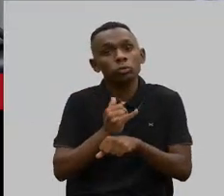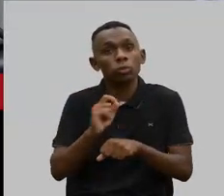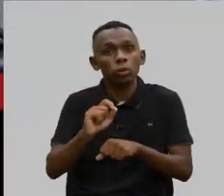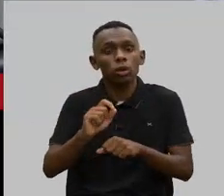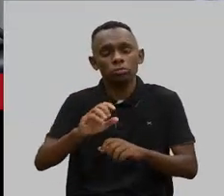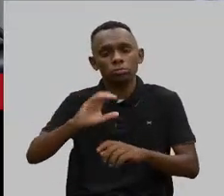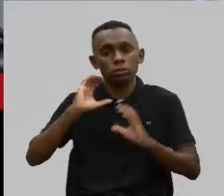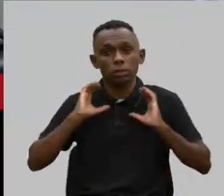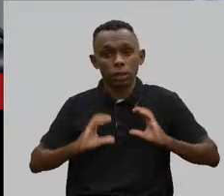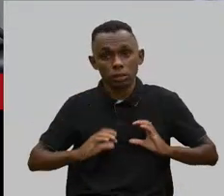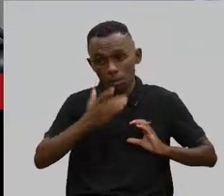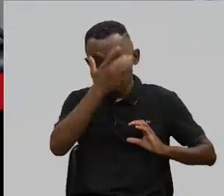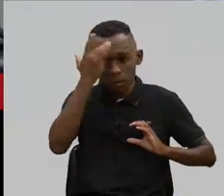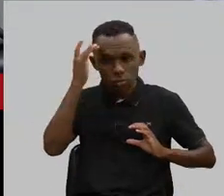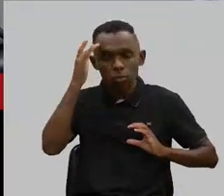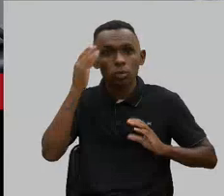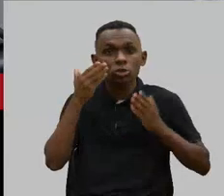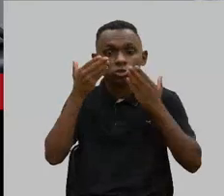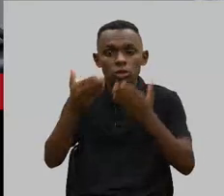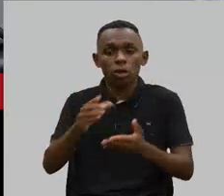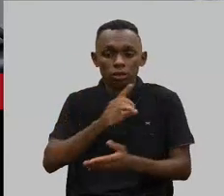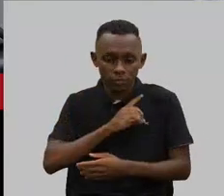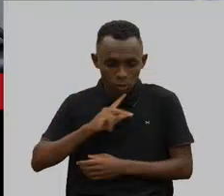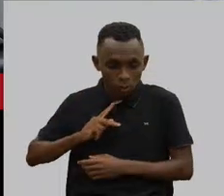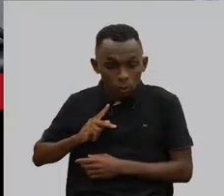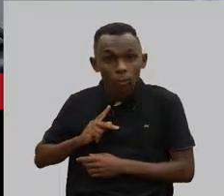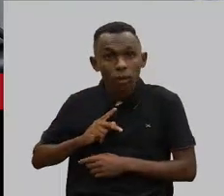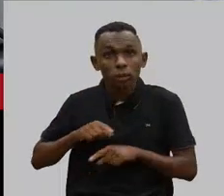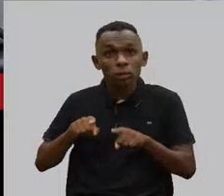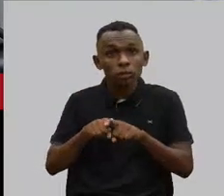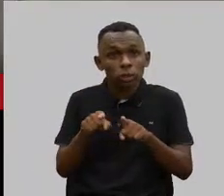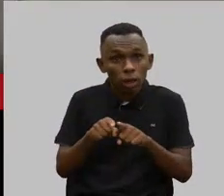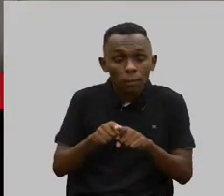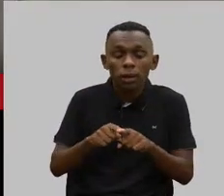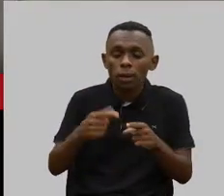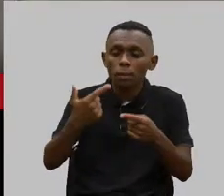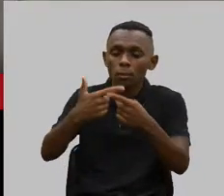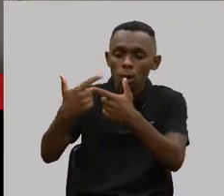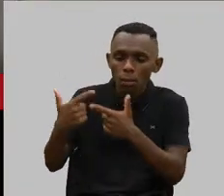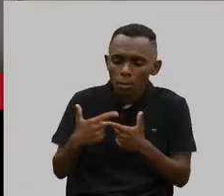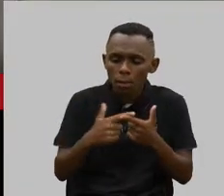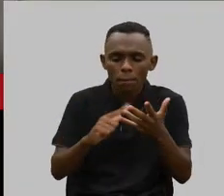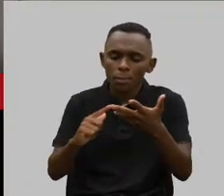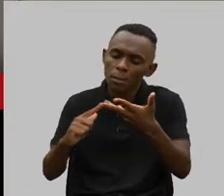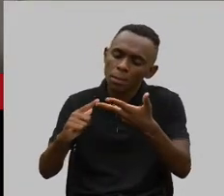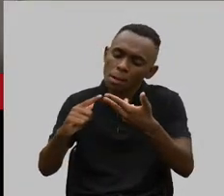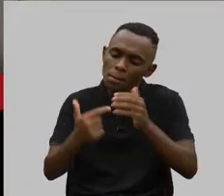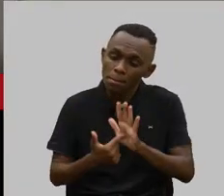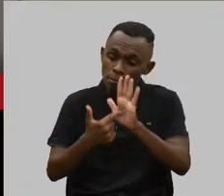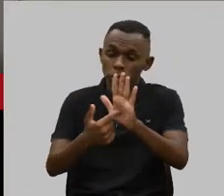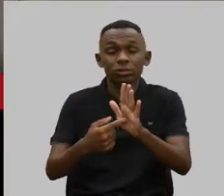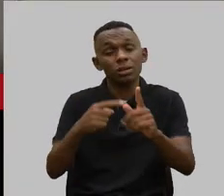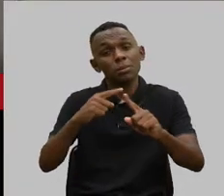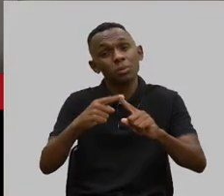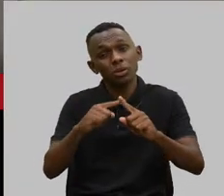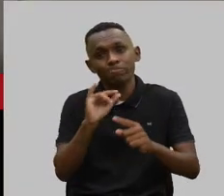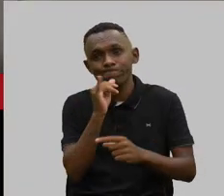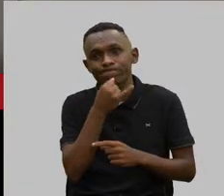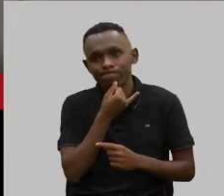cidadão chegar na defensoria e trazer os problemas. Porque, lamentavelmente,